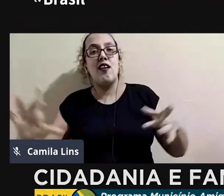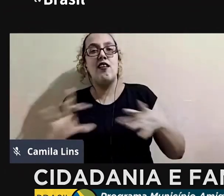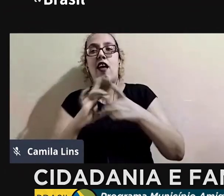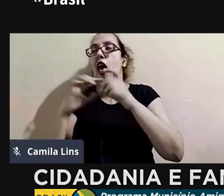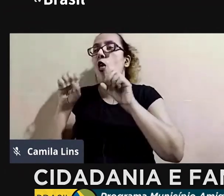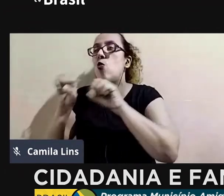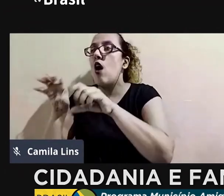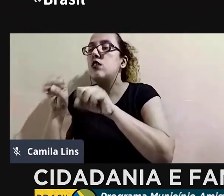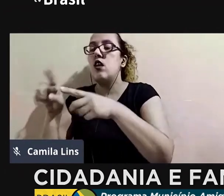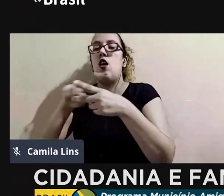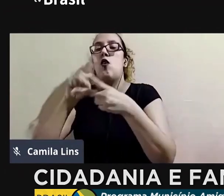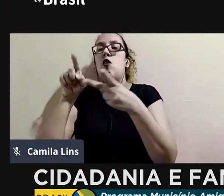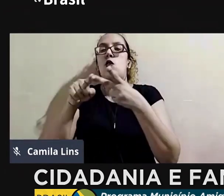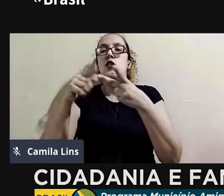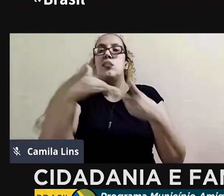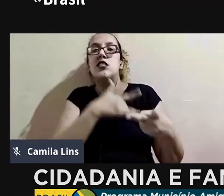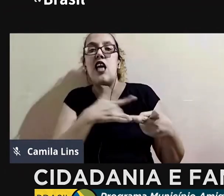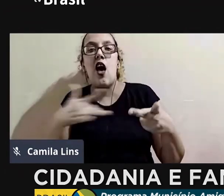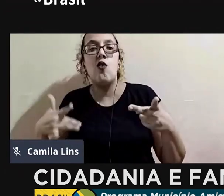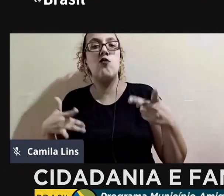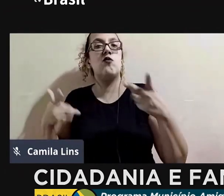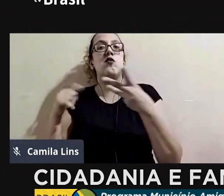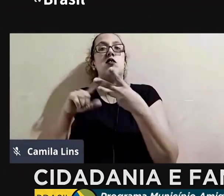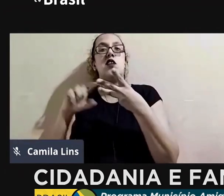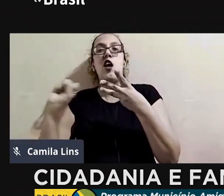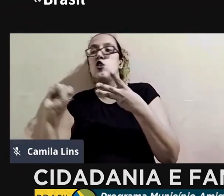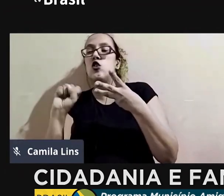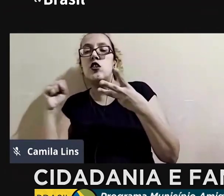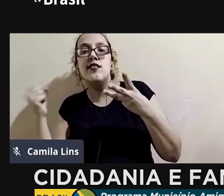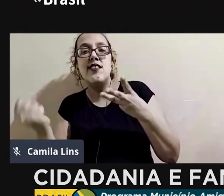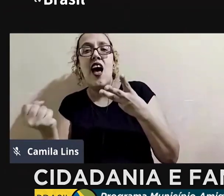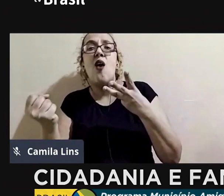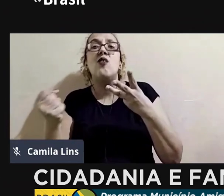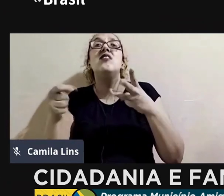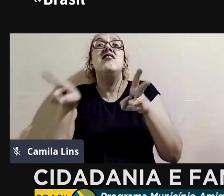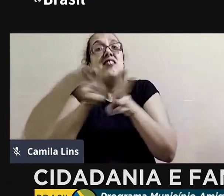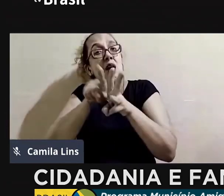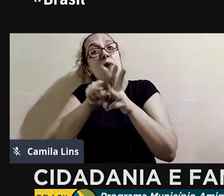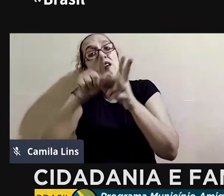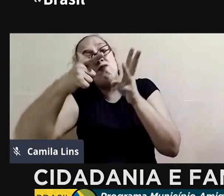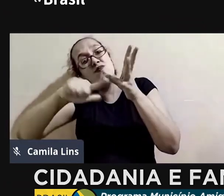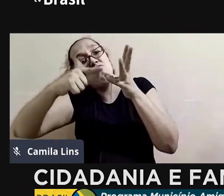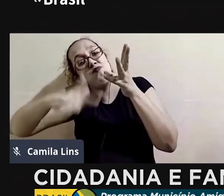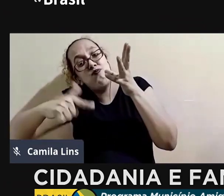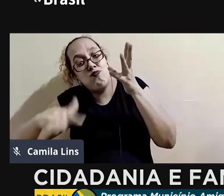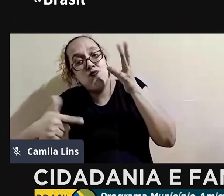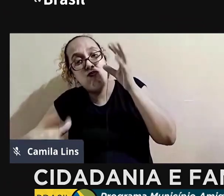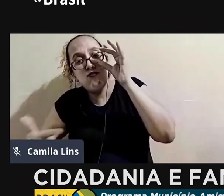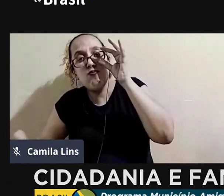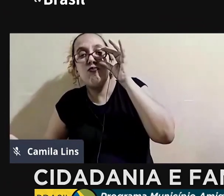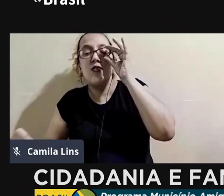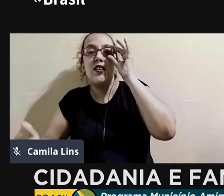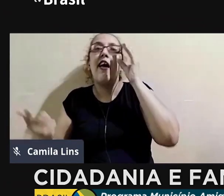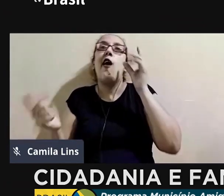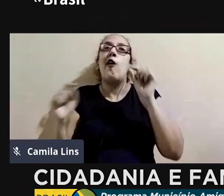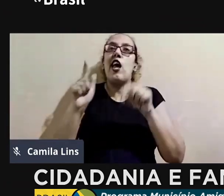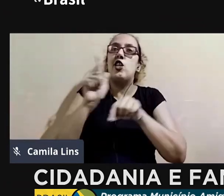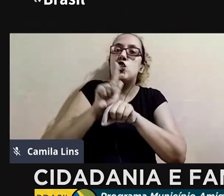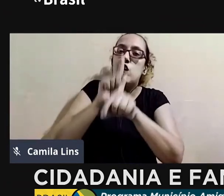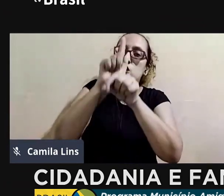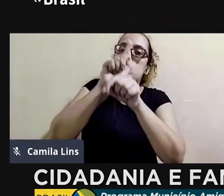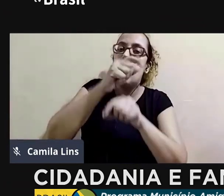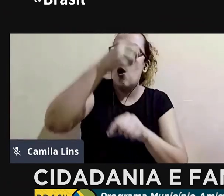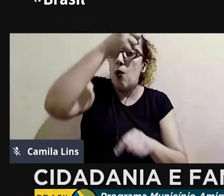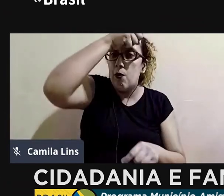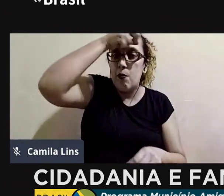saúde e assistência social, como também nas outras áreas de melhoria da gestão pública, de fortalecimento das